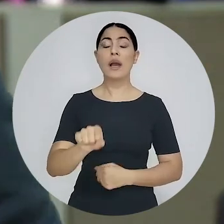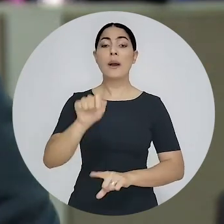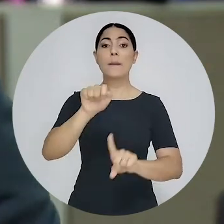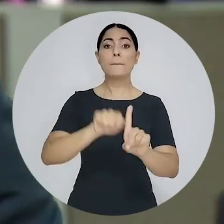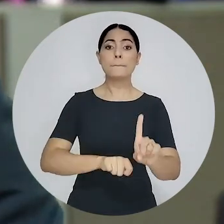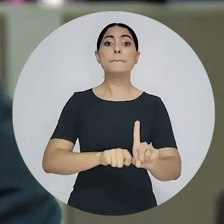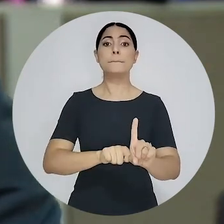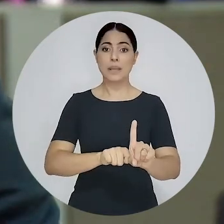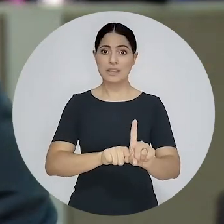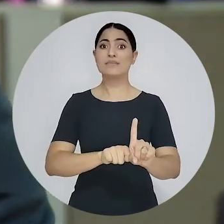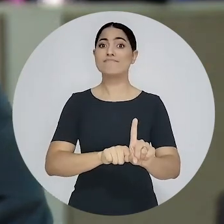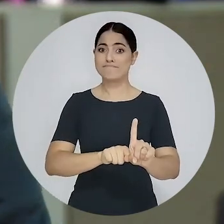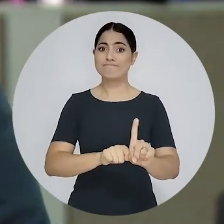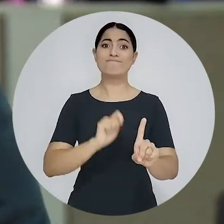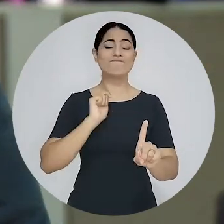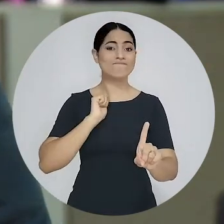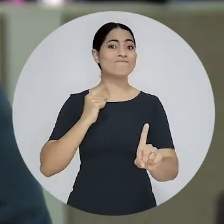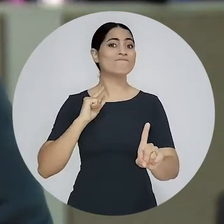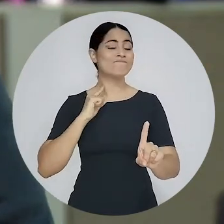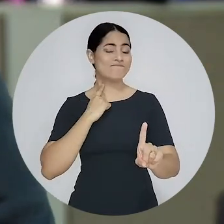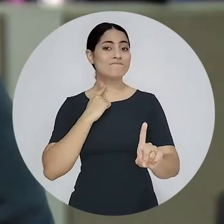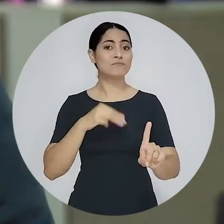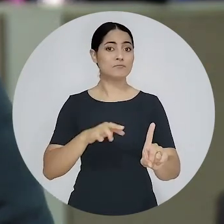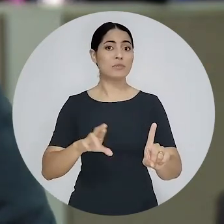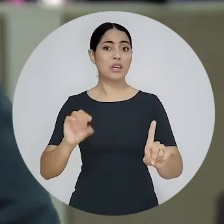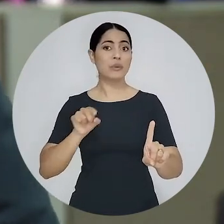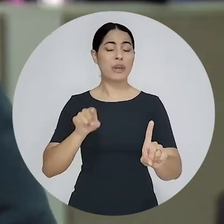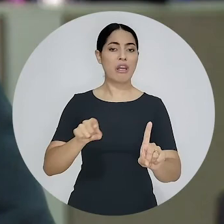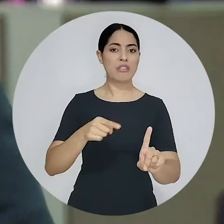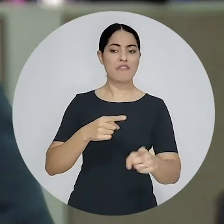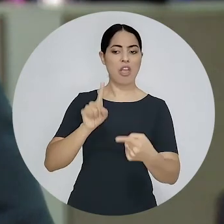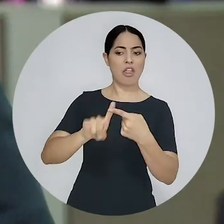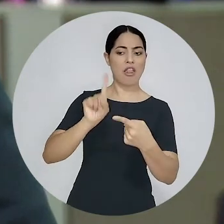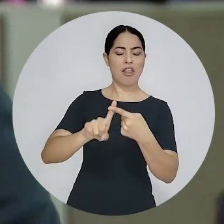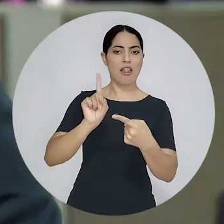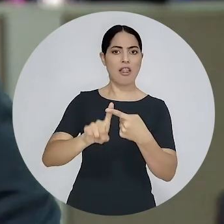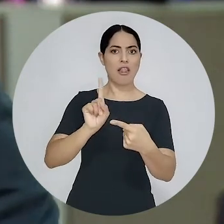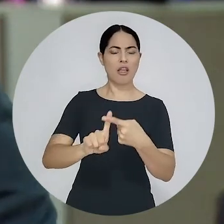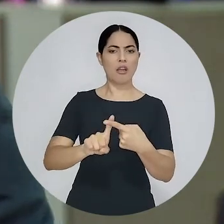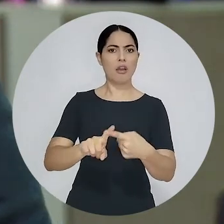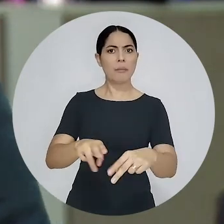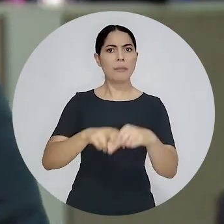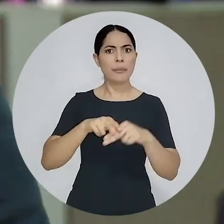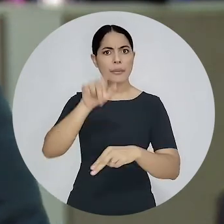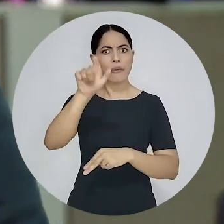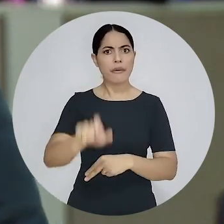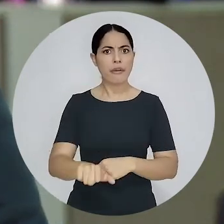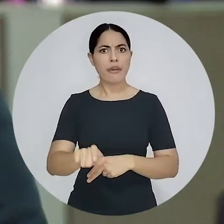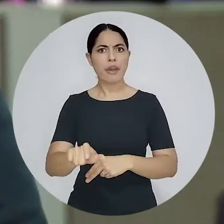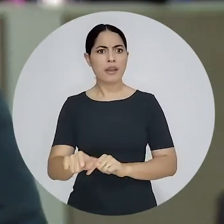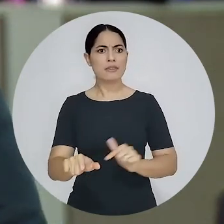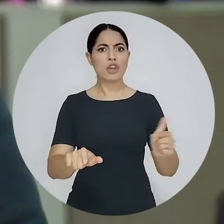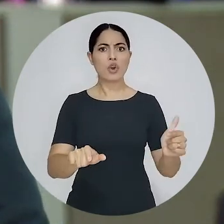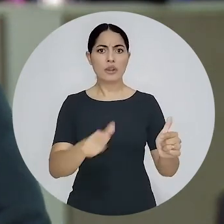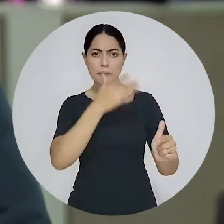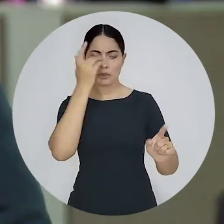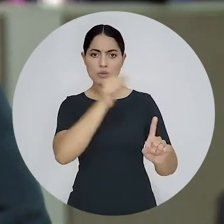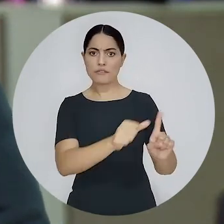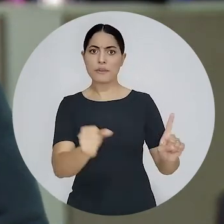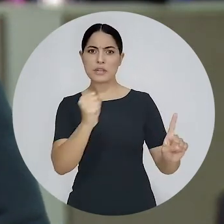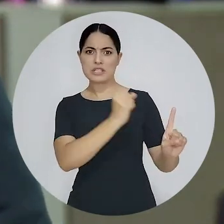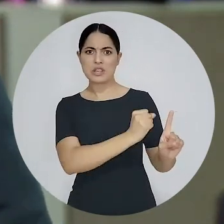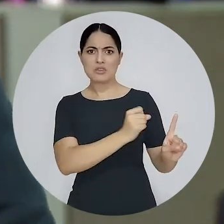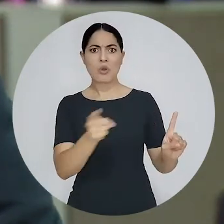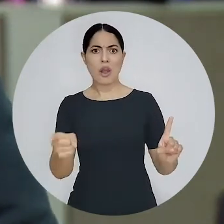de maio sofreu ataques nas redes sociais e ameaças pessoais após assumir a representação de um acusado de